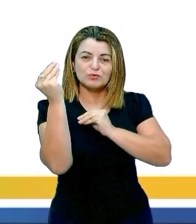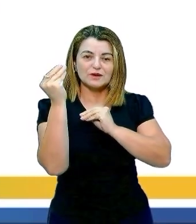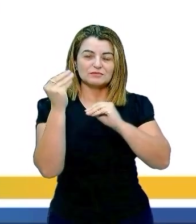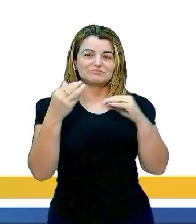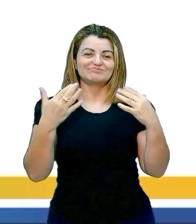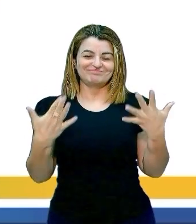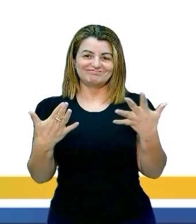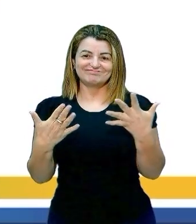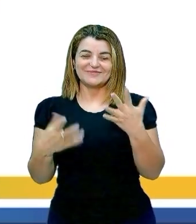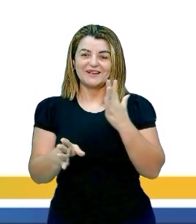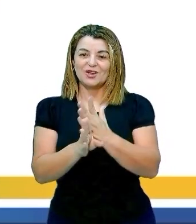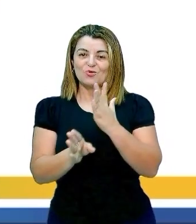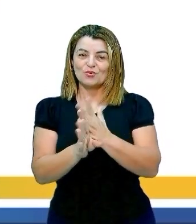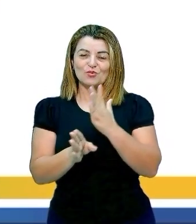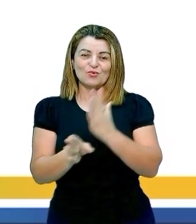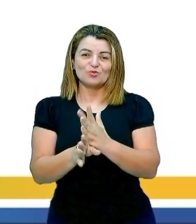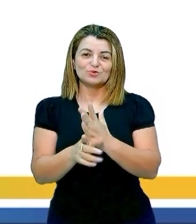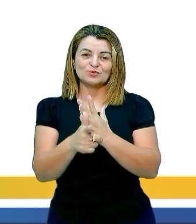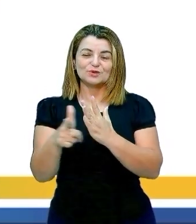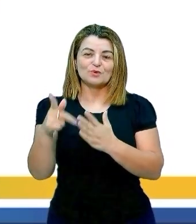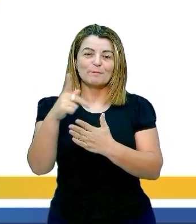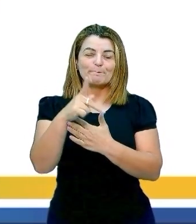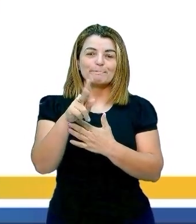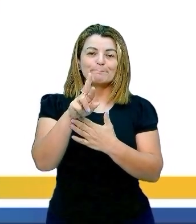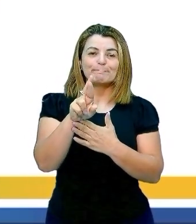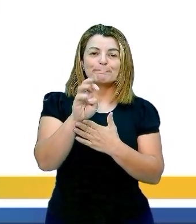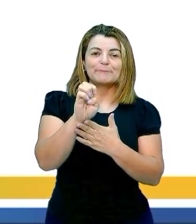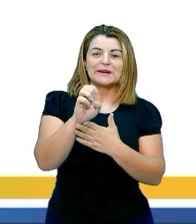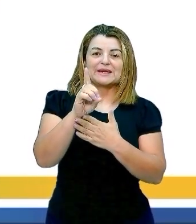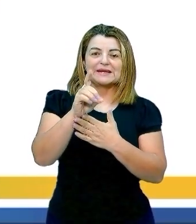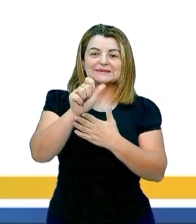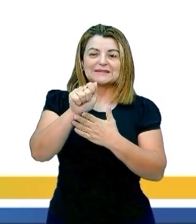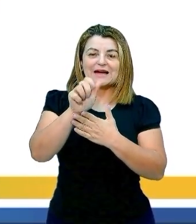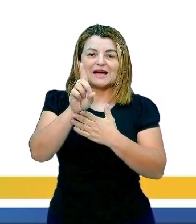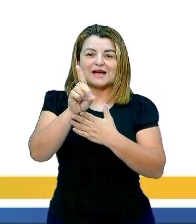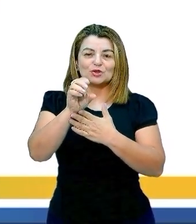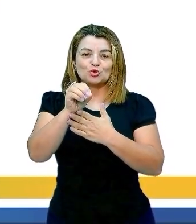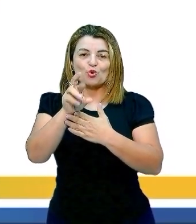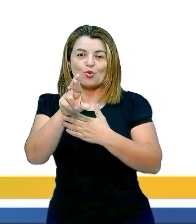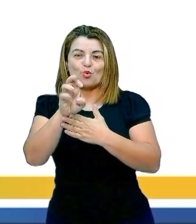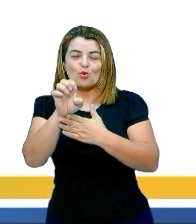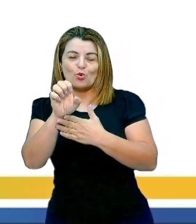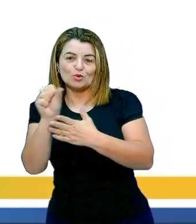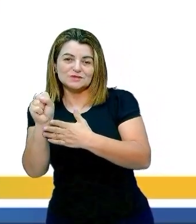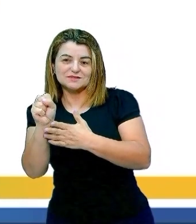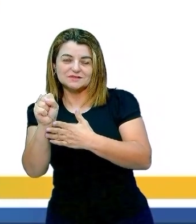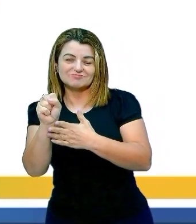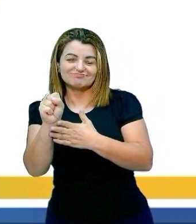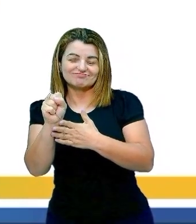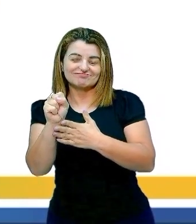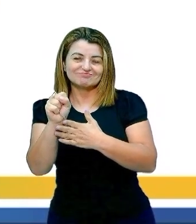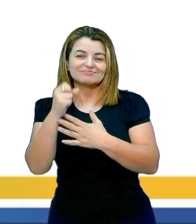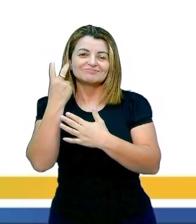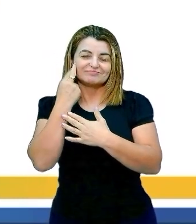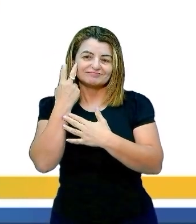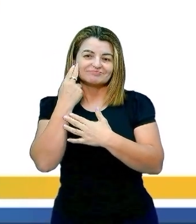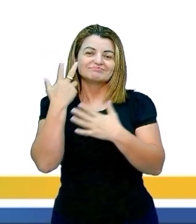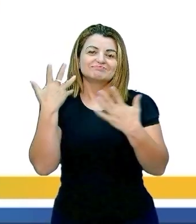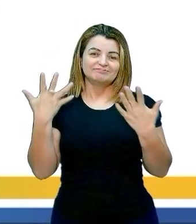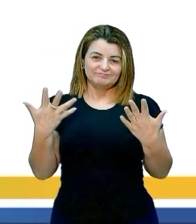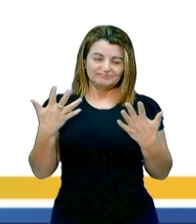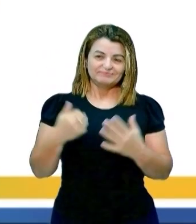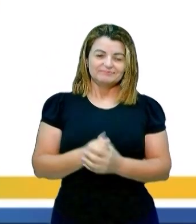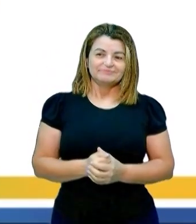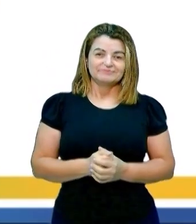encontram os seus predadores naturais. E daí eles aumentam e tornam-se uma ameaça à